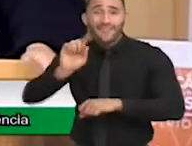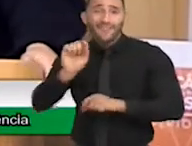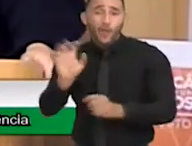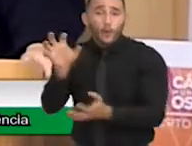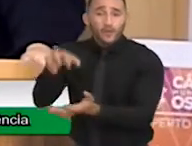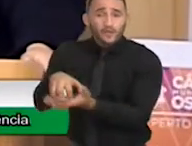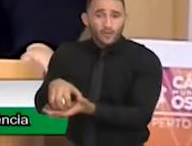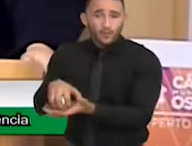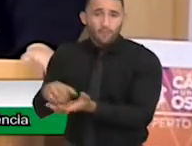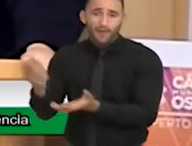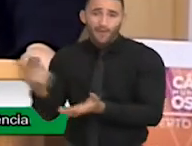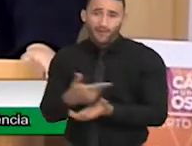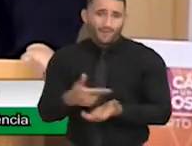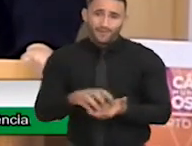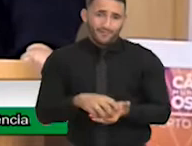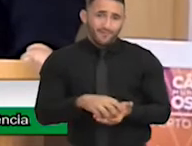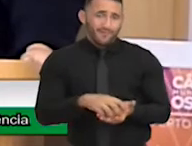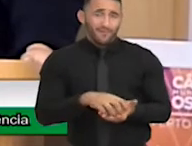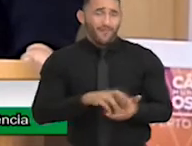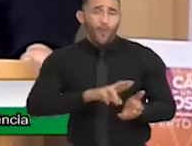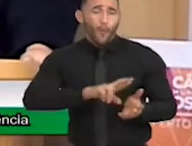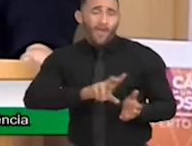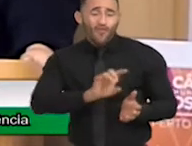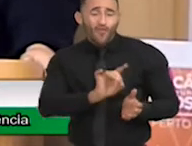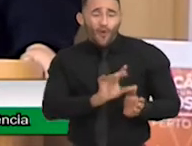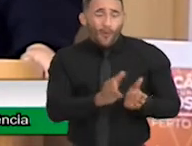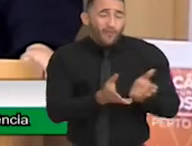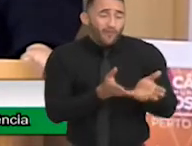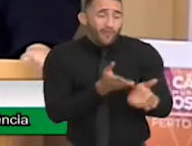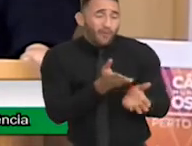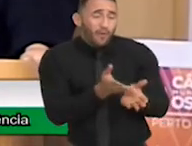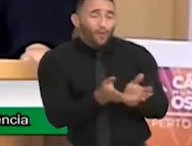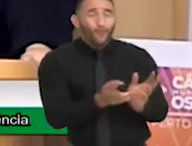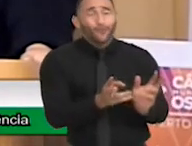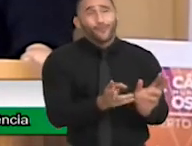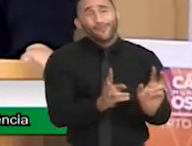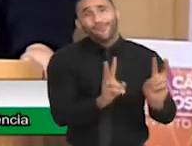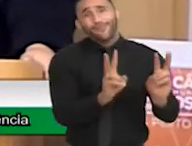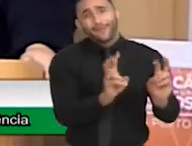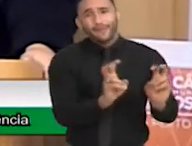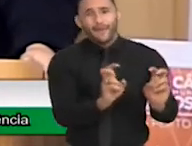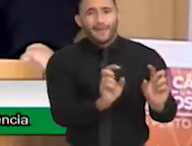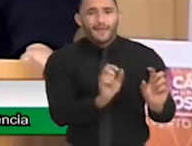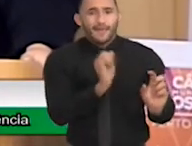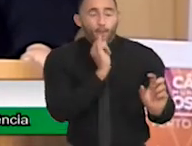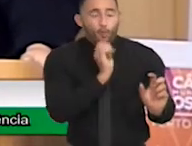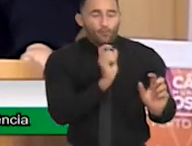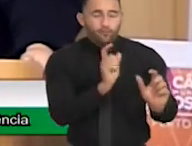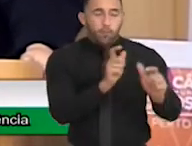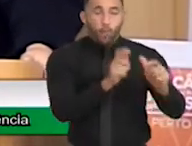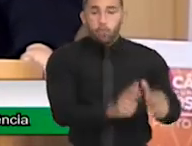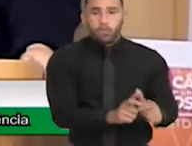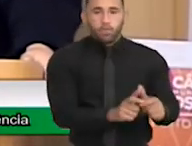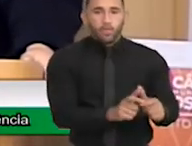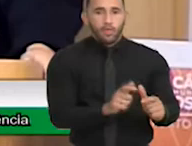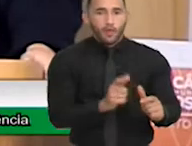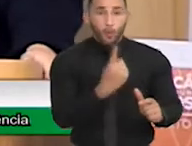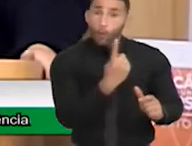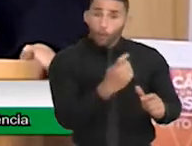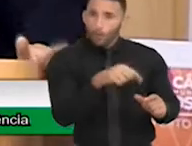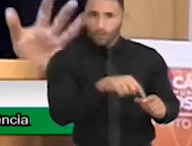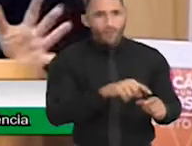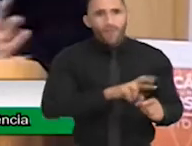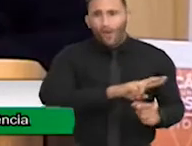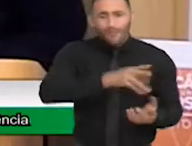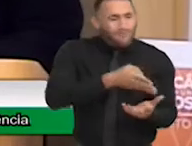reabilitação e habilitação, ele não vai fazer só as questões de num só lugar, lá, vai